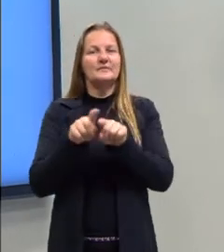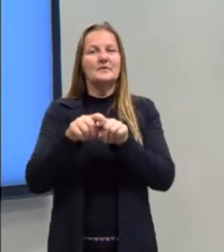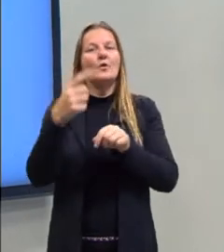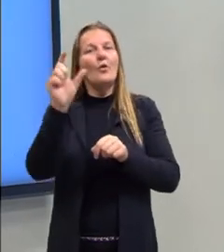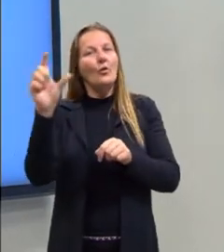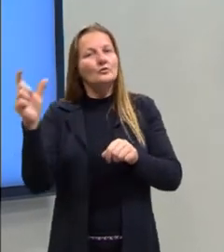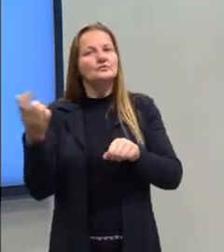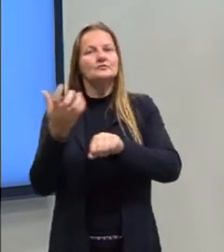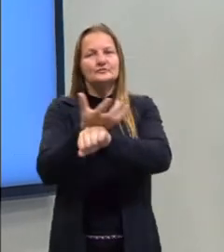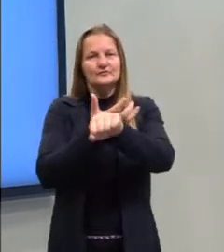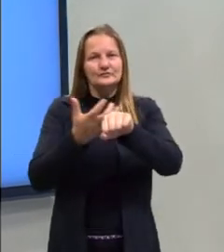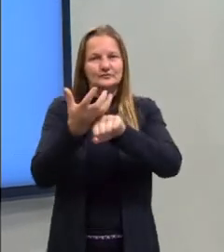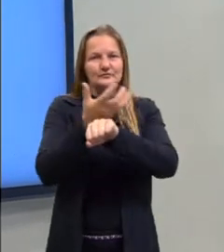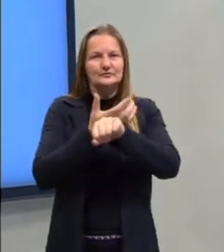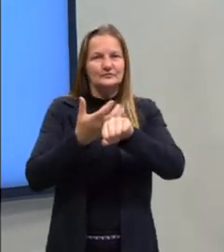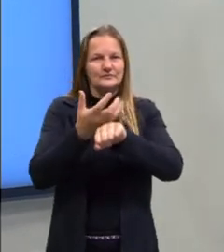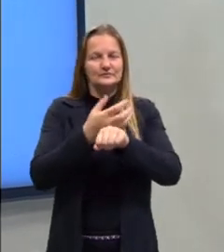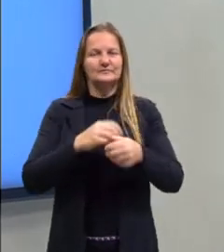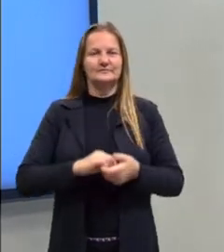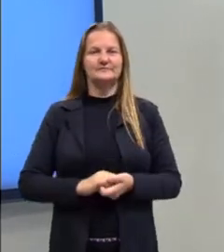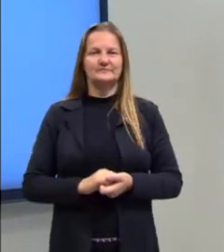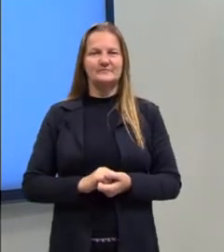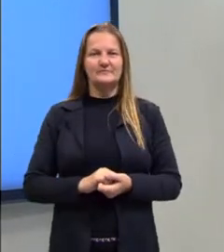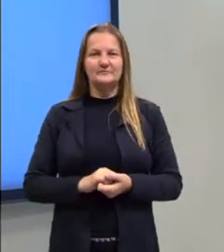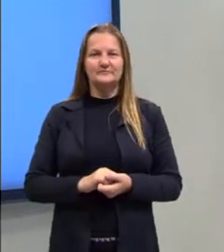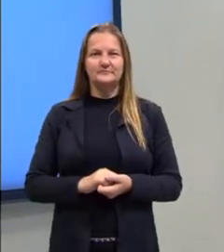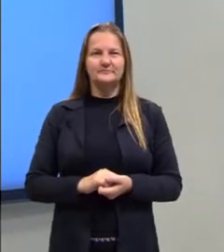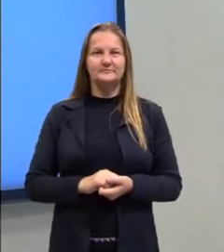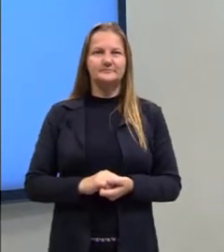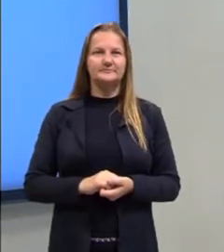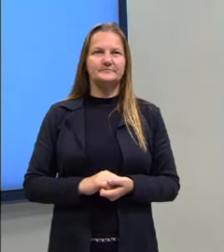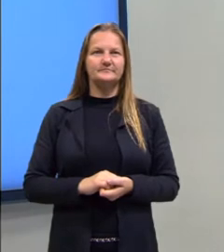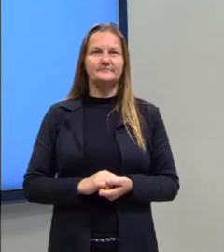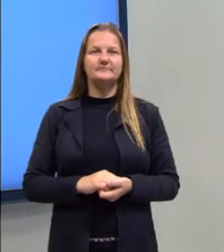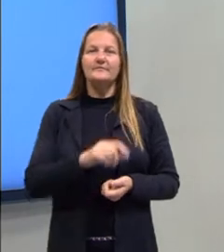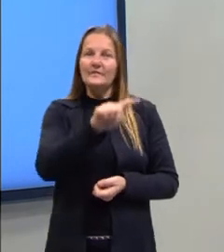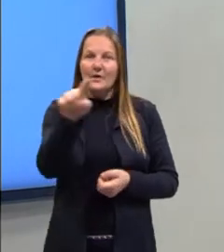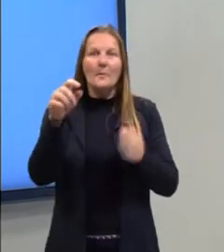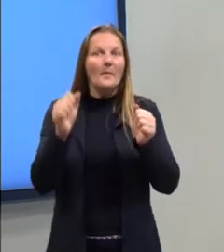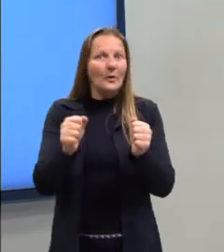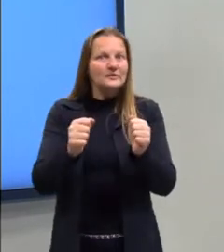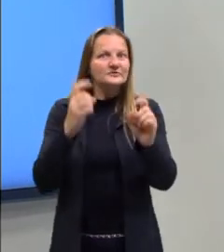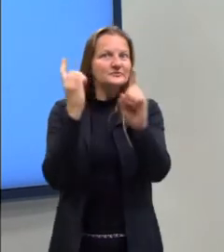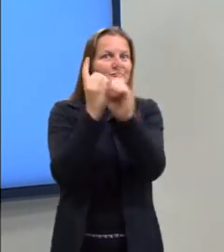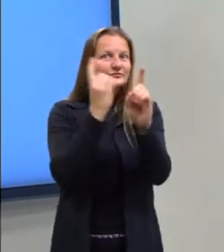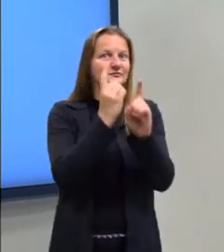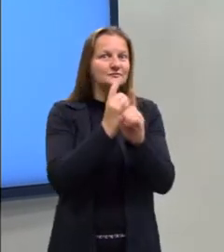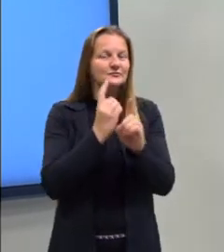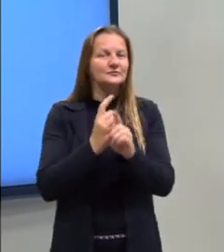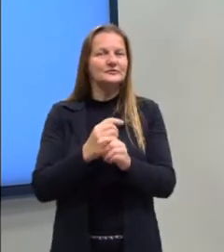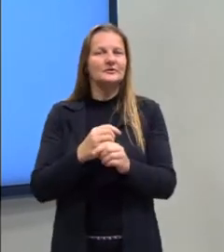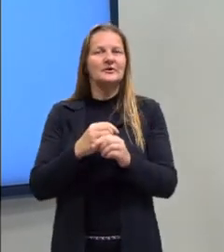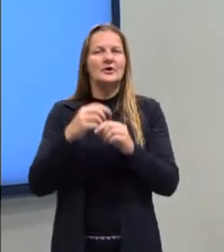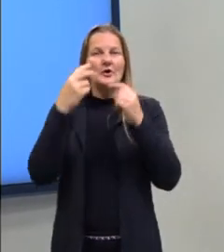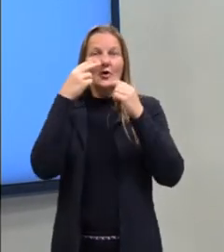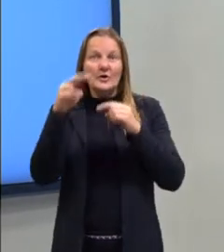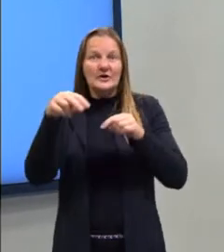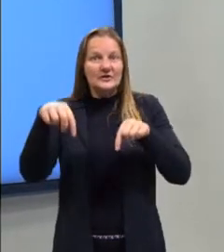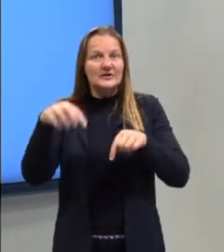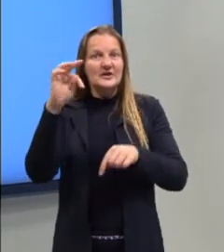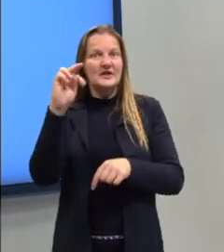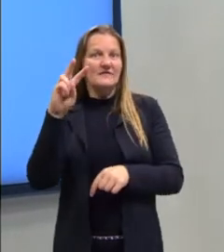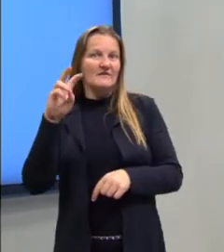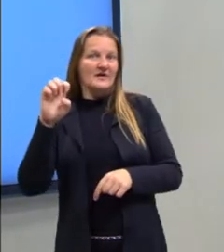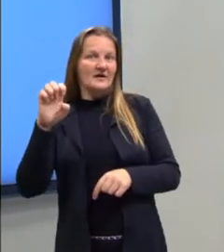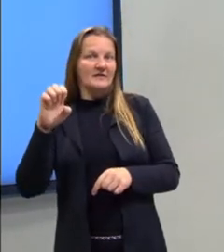como também dos outros componentes curriculares que você pode encontrar assistindo na TVE e